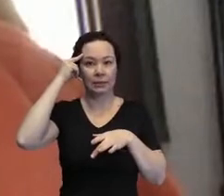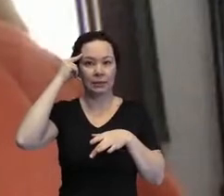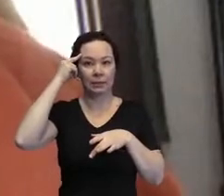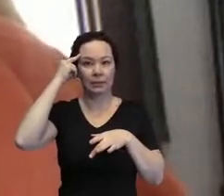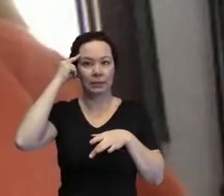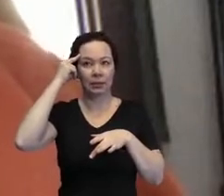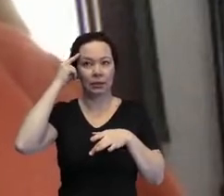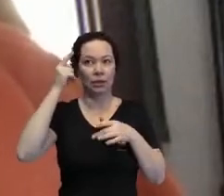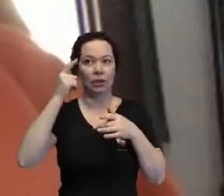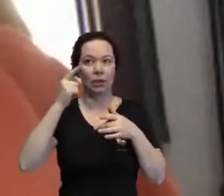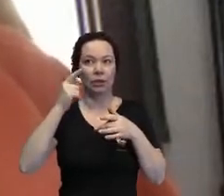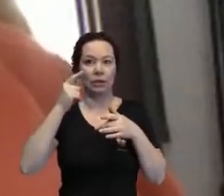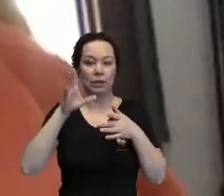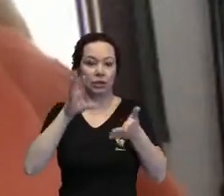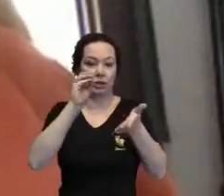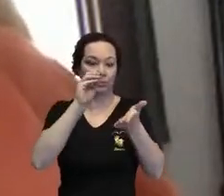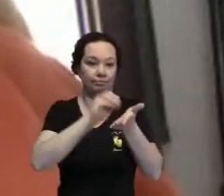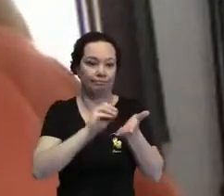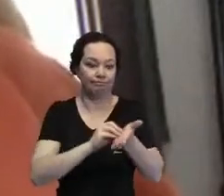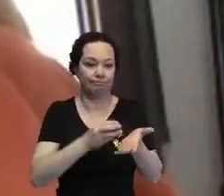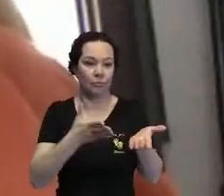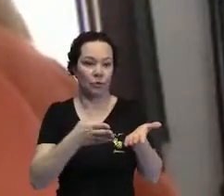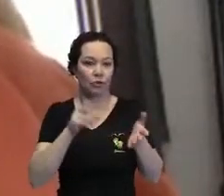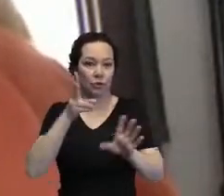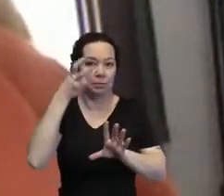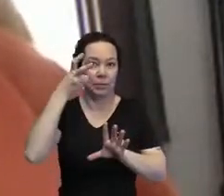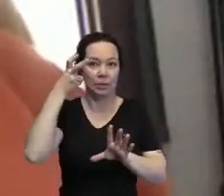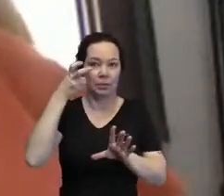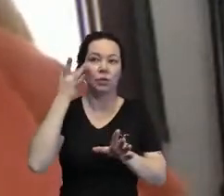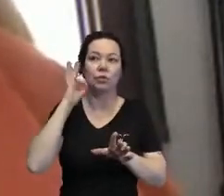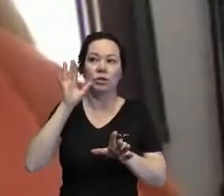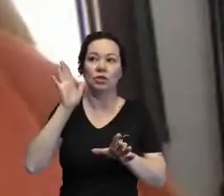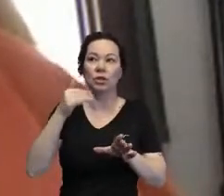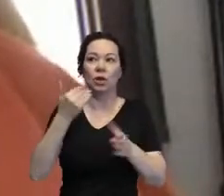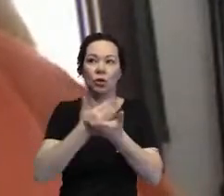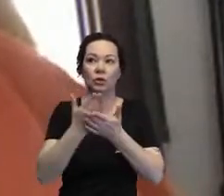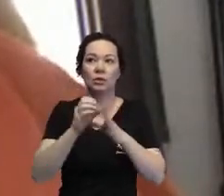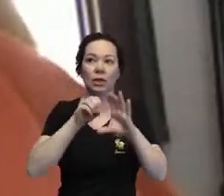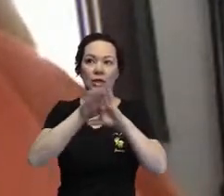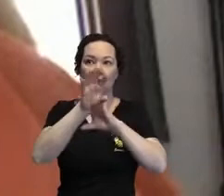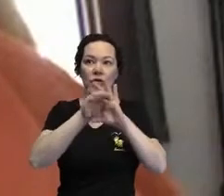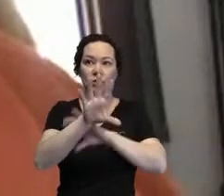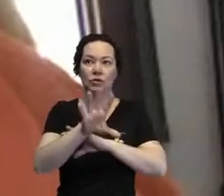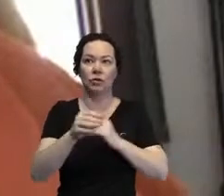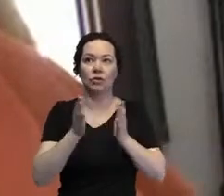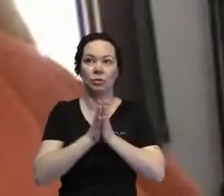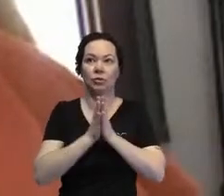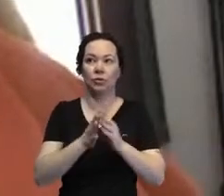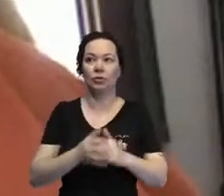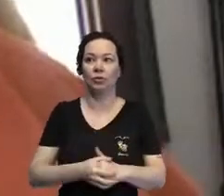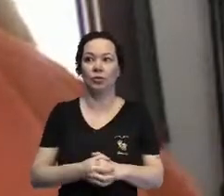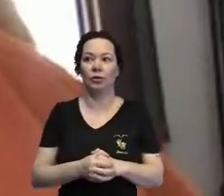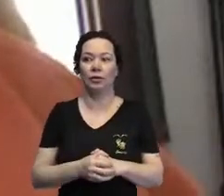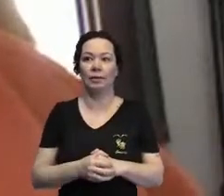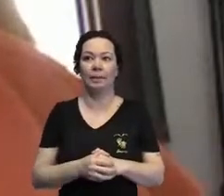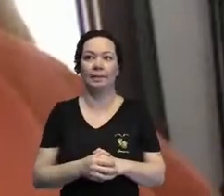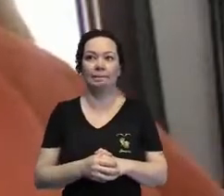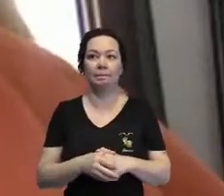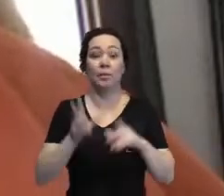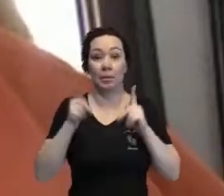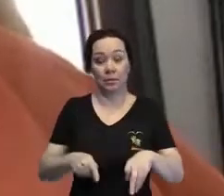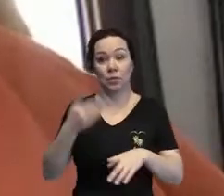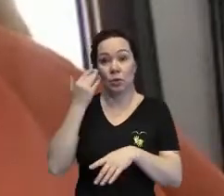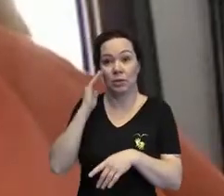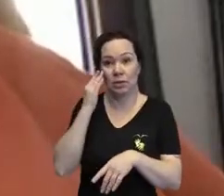sentíamos falta, não sei se a gente já consegue dividir os slides, aí eu vou pedindo pra passar, até pras pessoas